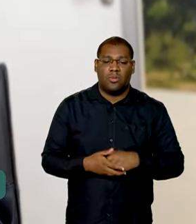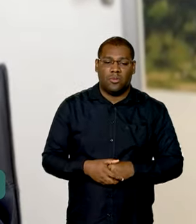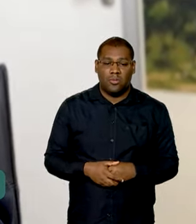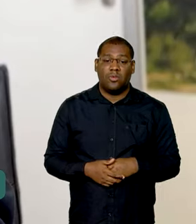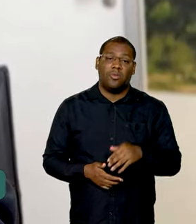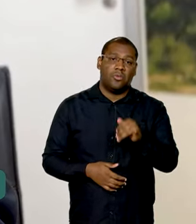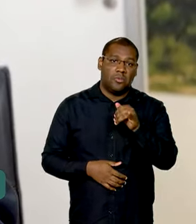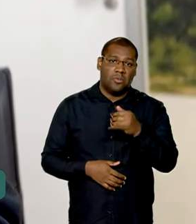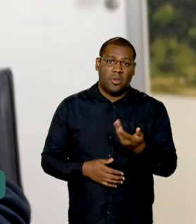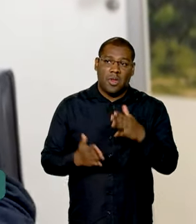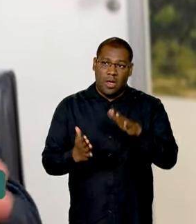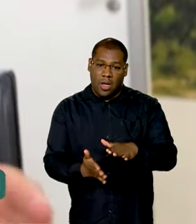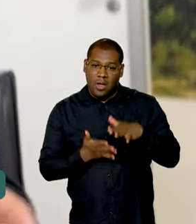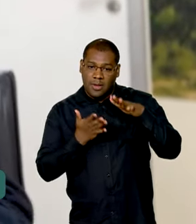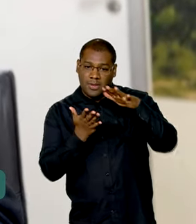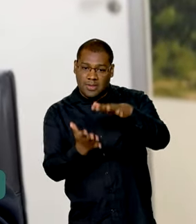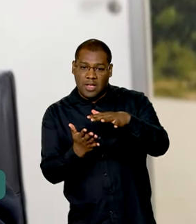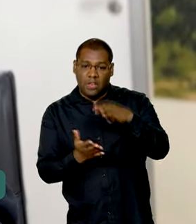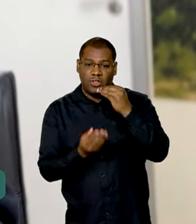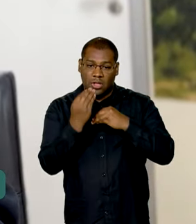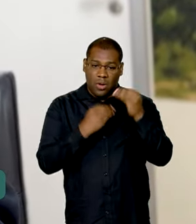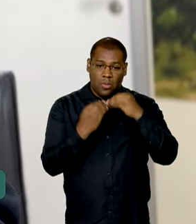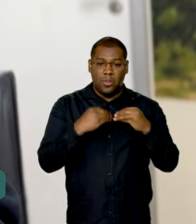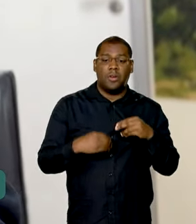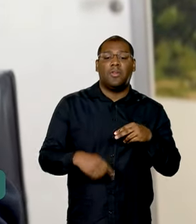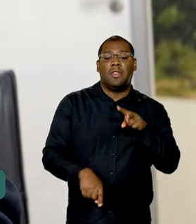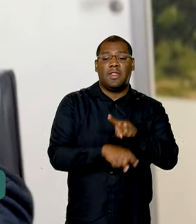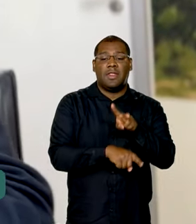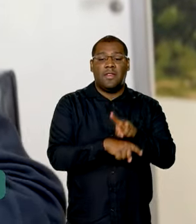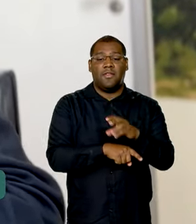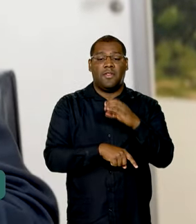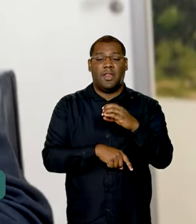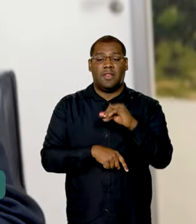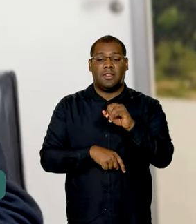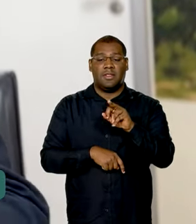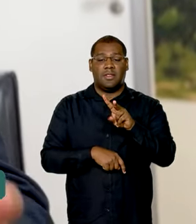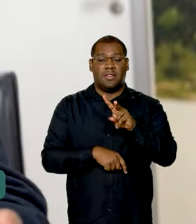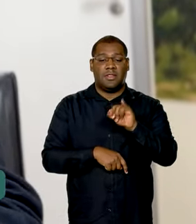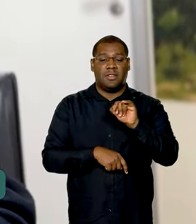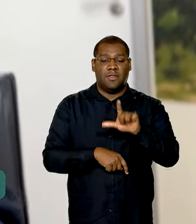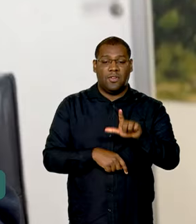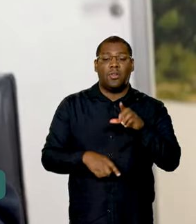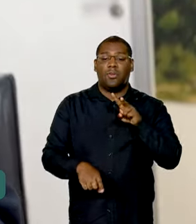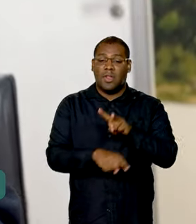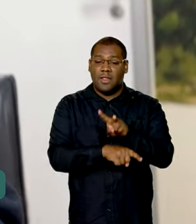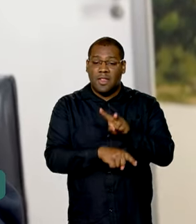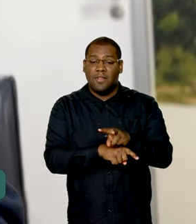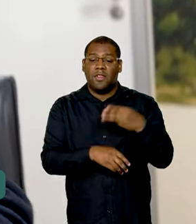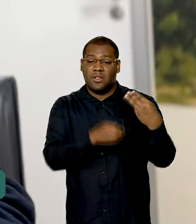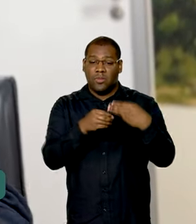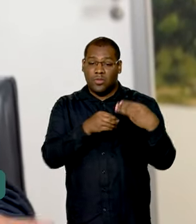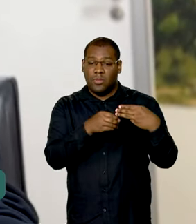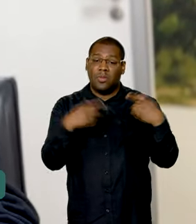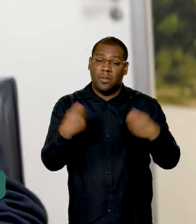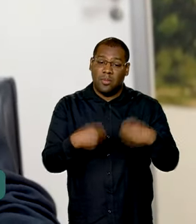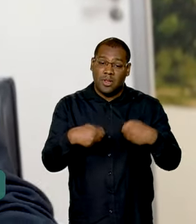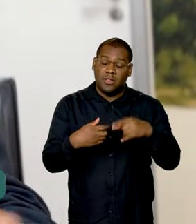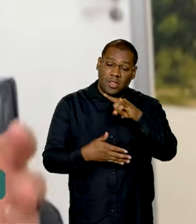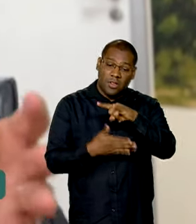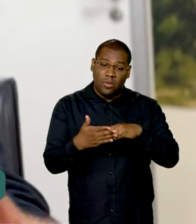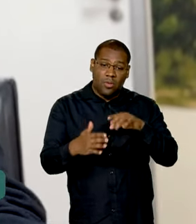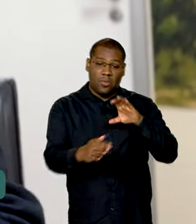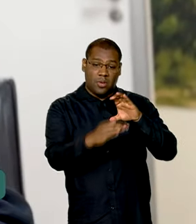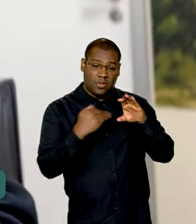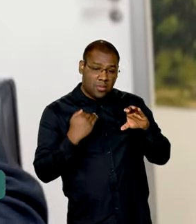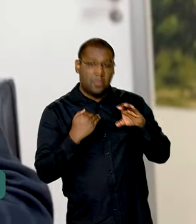cestas de alimento. As defesas civis municipais devem aqui também encaminhar um ofício com avaliação de